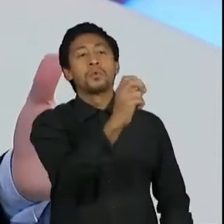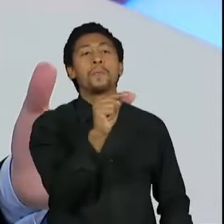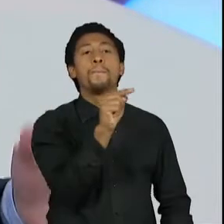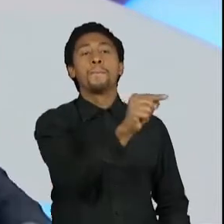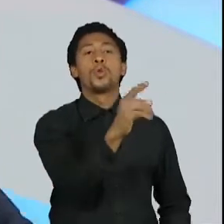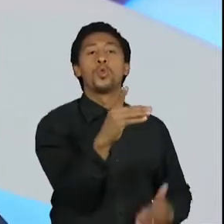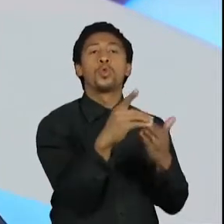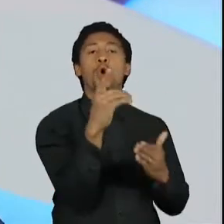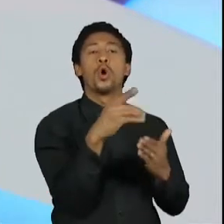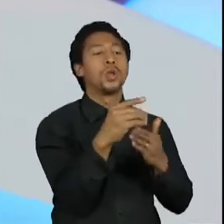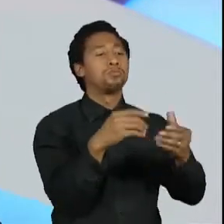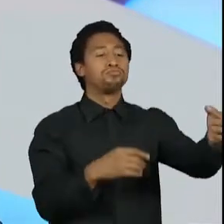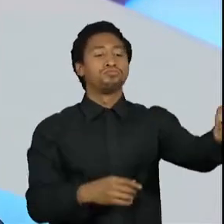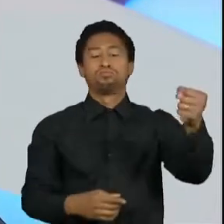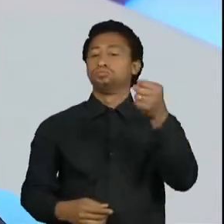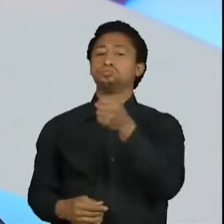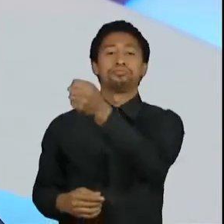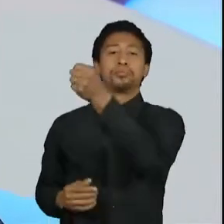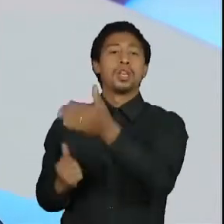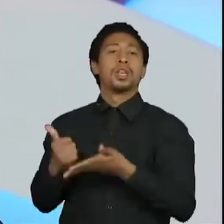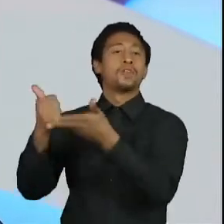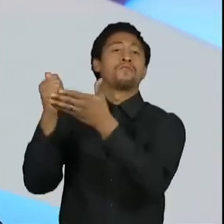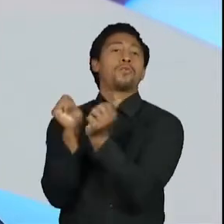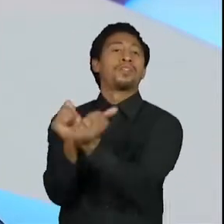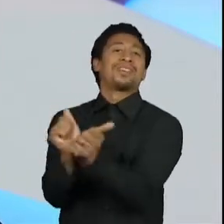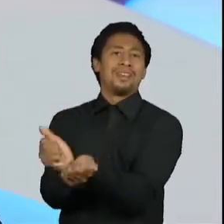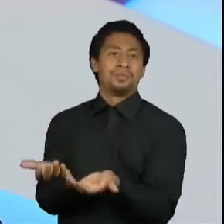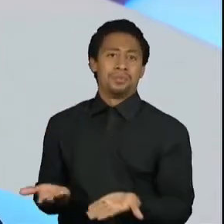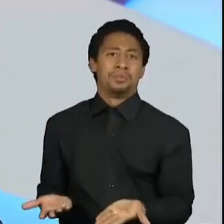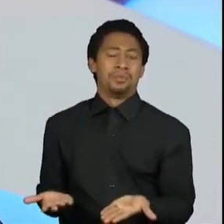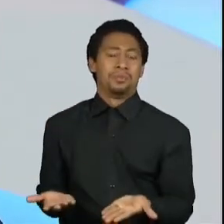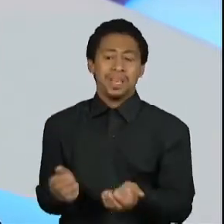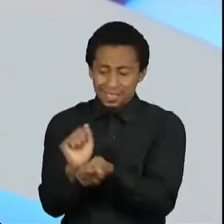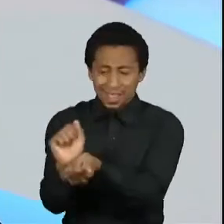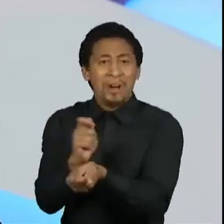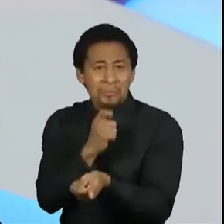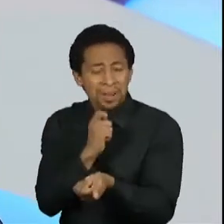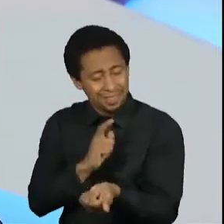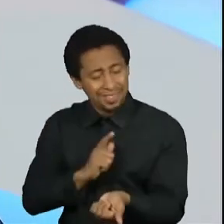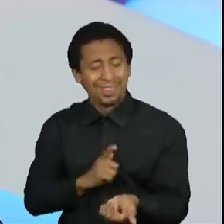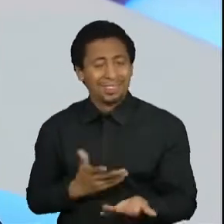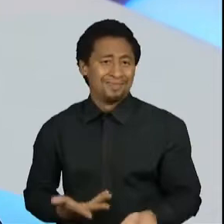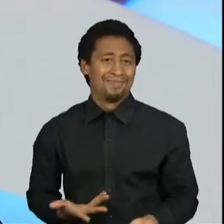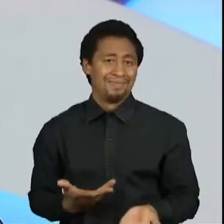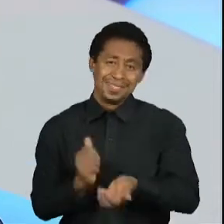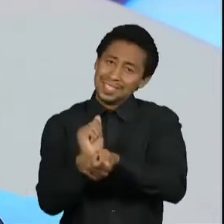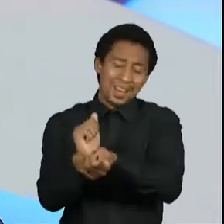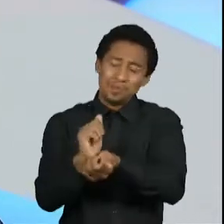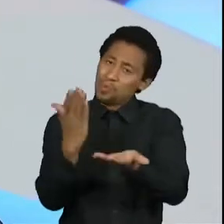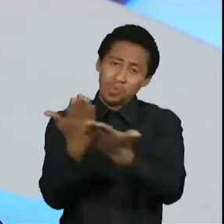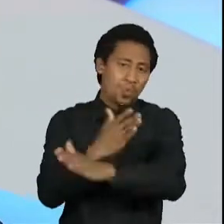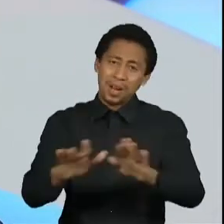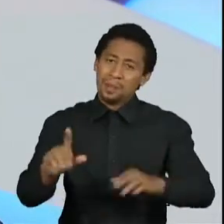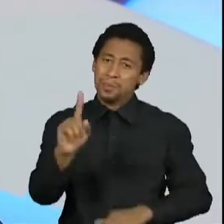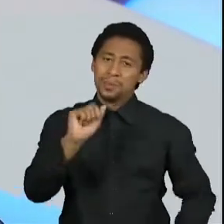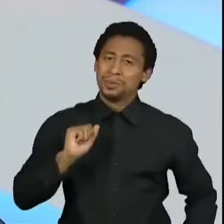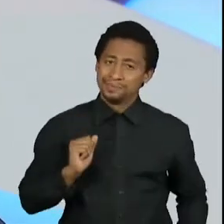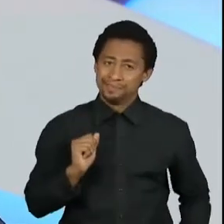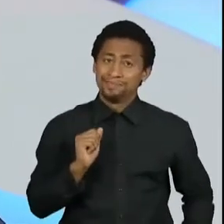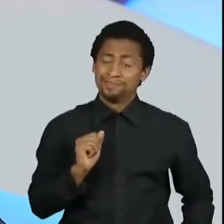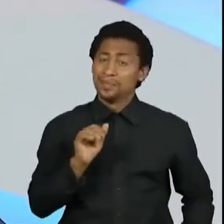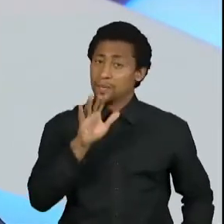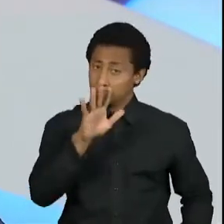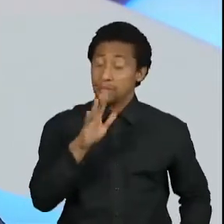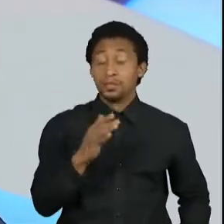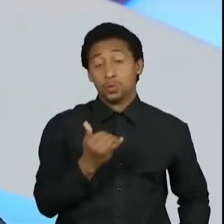hoje em dia. E, portanto, eu acho que mais importante do que ações simbólicas como pedir